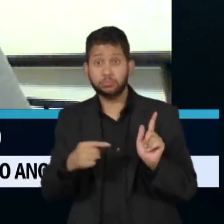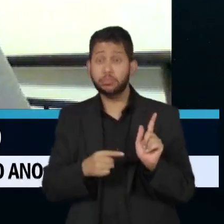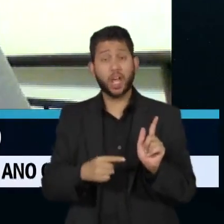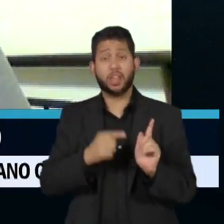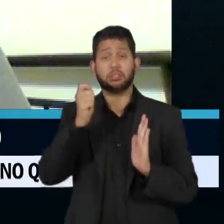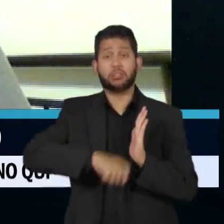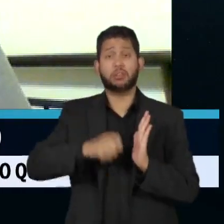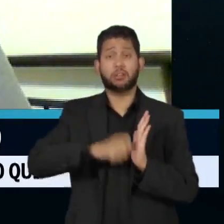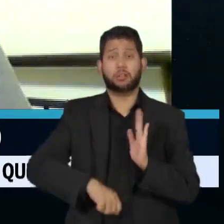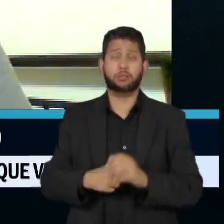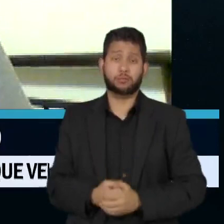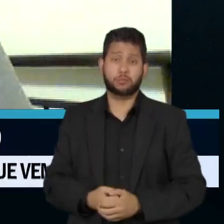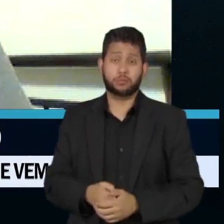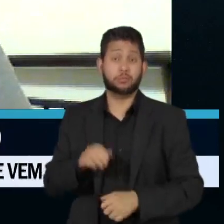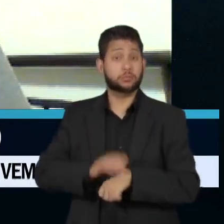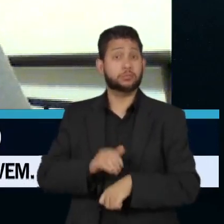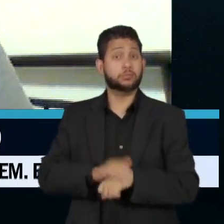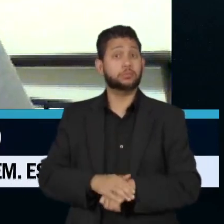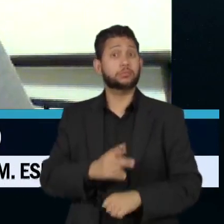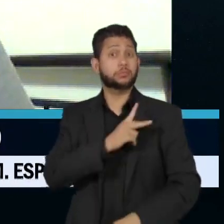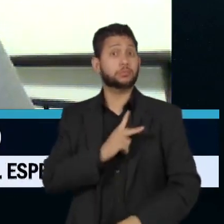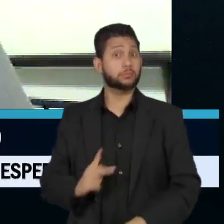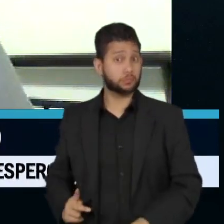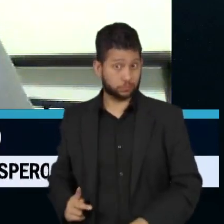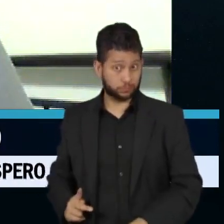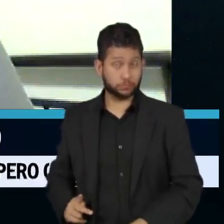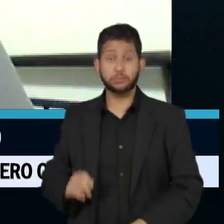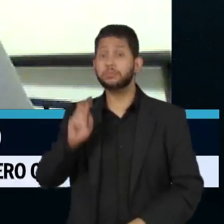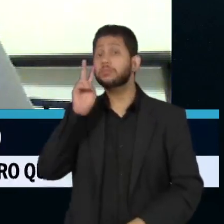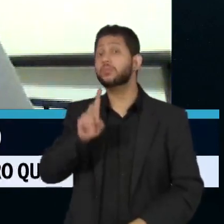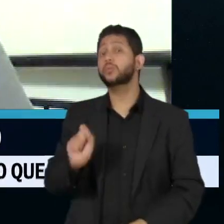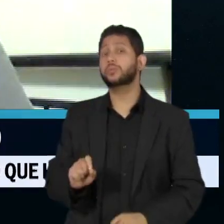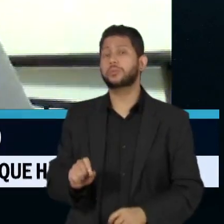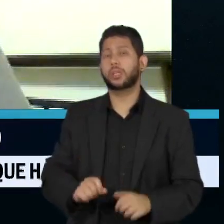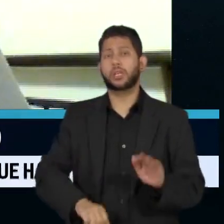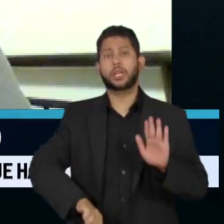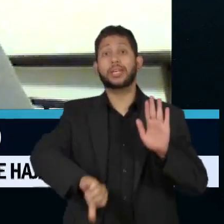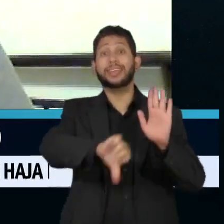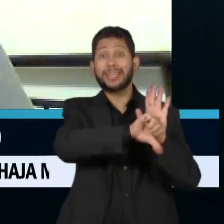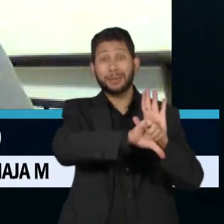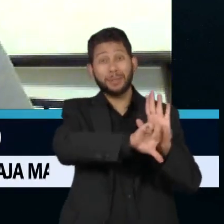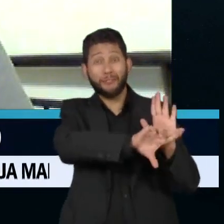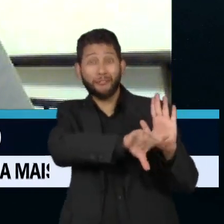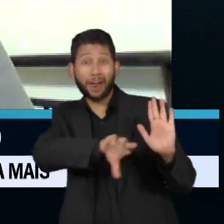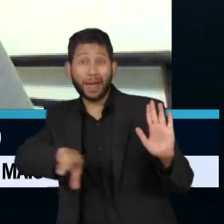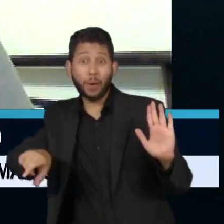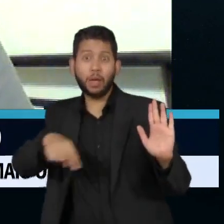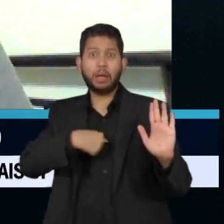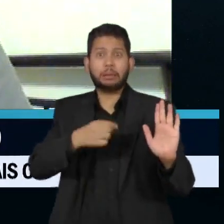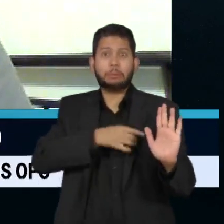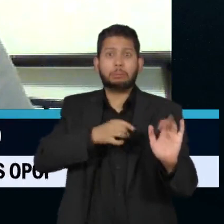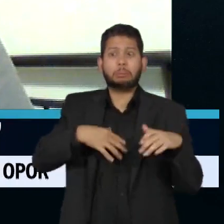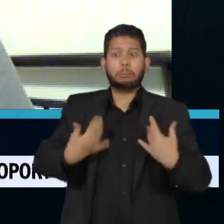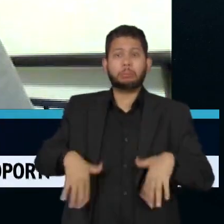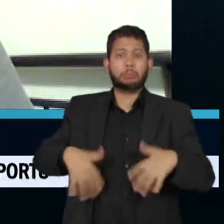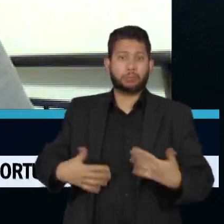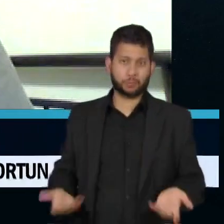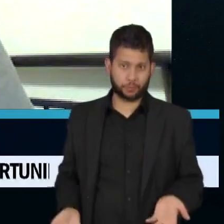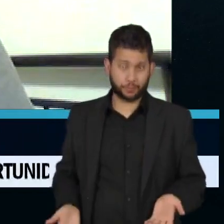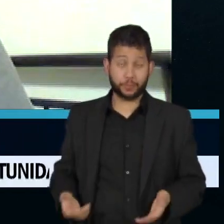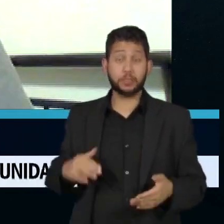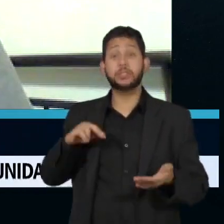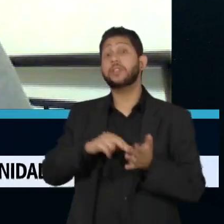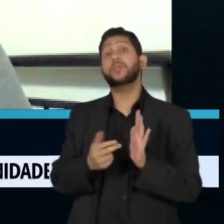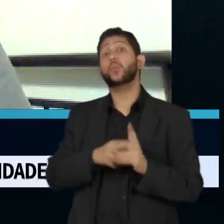sente extremamente ameaçado a partir do acúmulo de crimes praticados. E isso significa que até